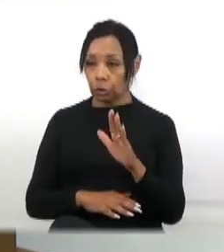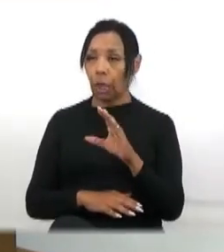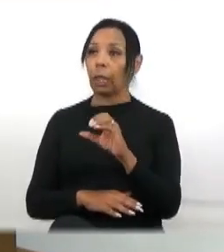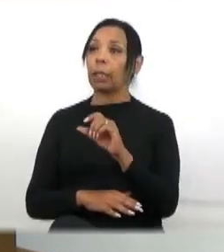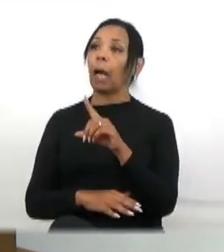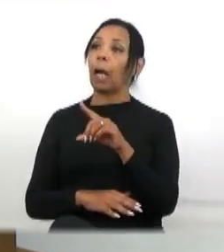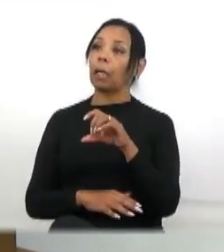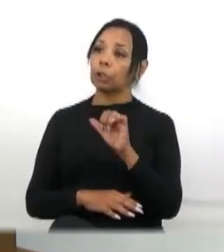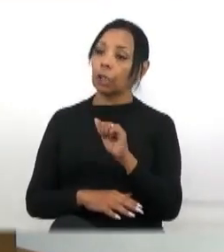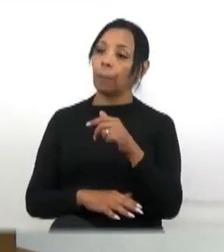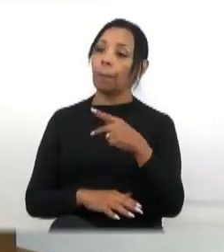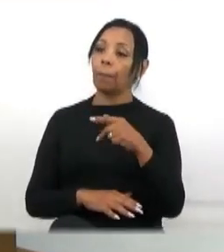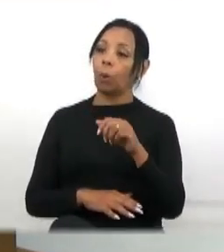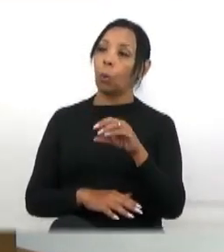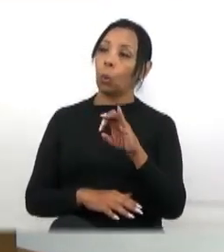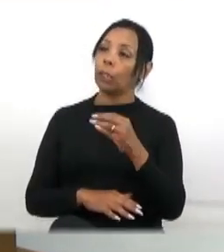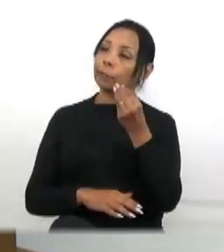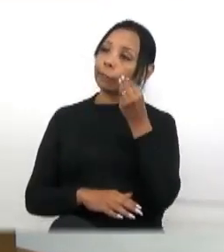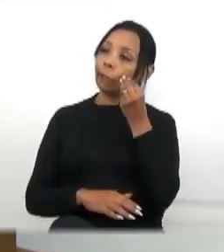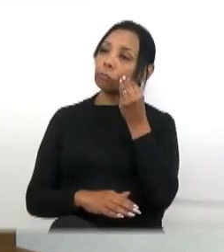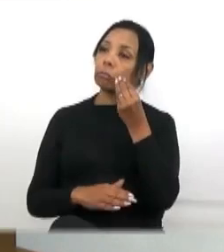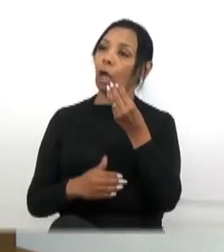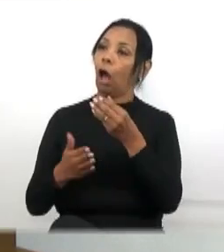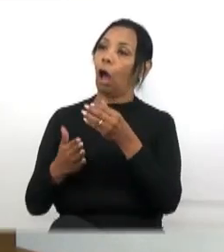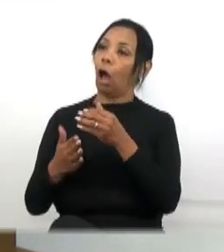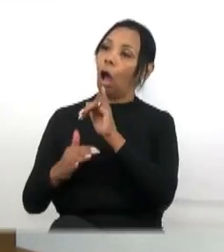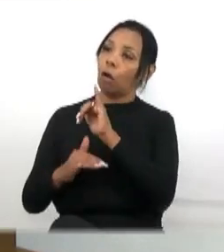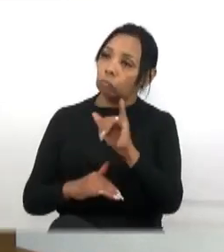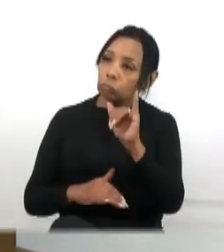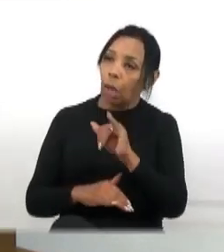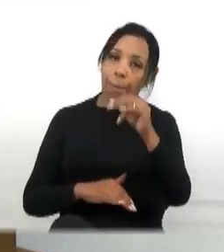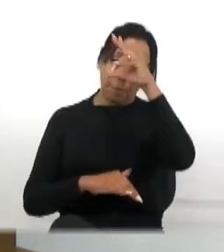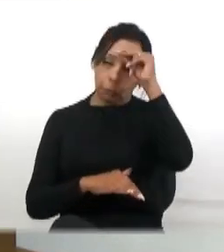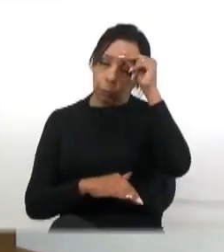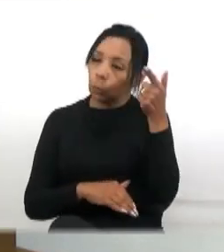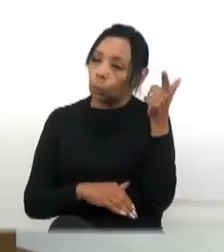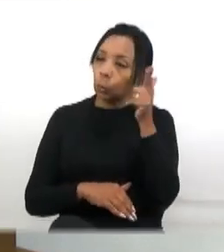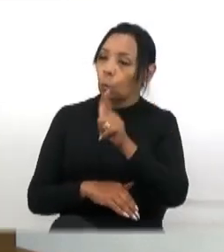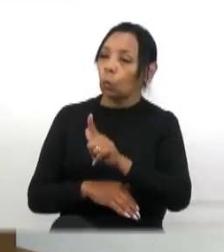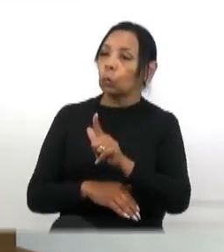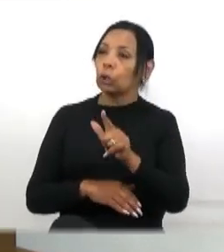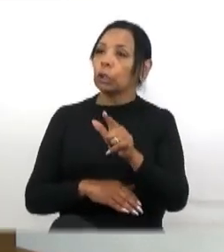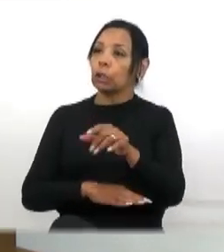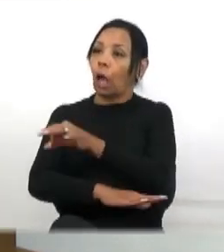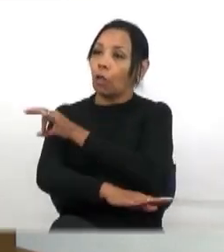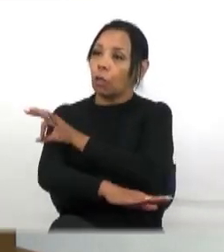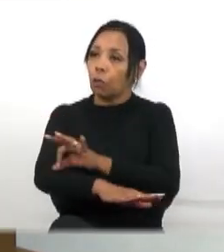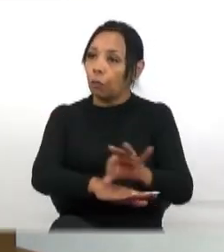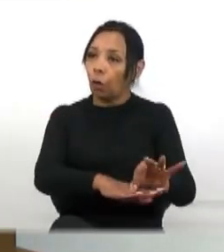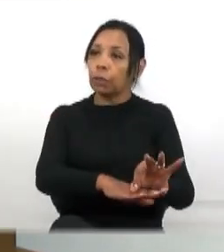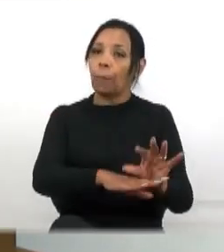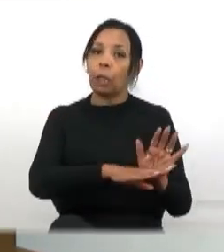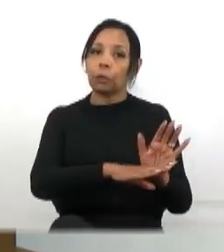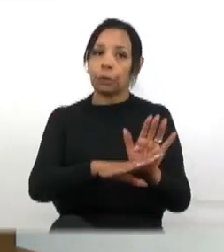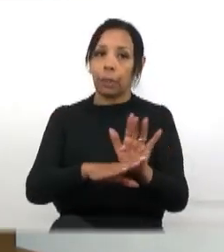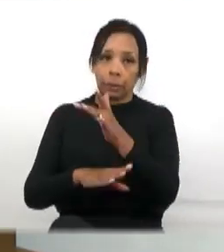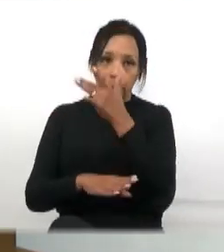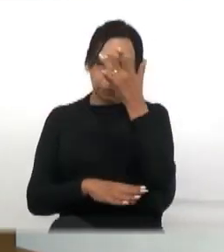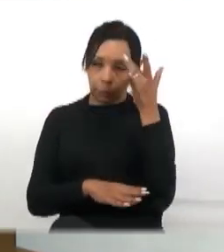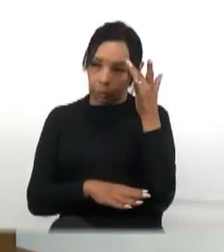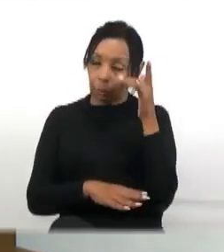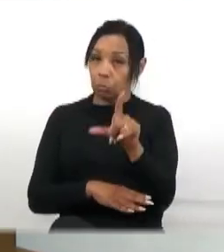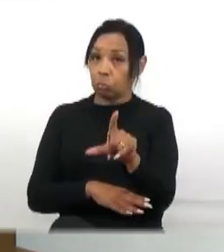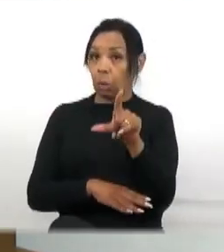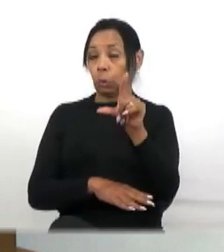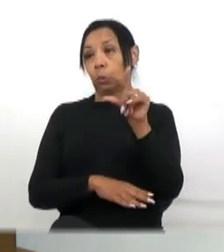continuar levando para a prefeitura essa reivindicação para que a gente consiga asfaltar esse trecho, beneficiando todo mundo ali e dando mais uma opção